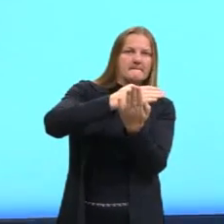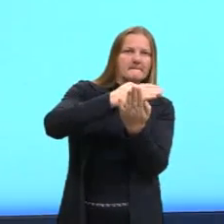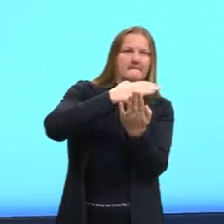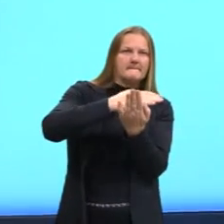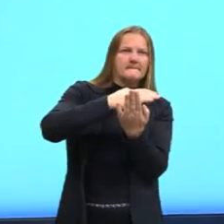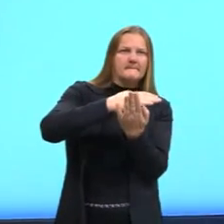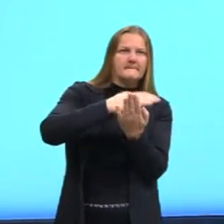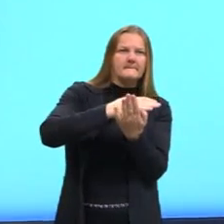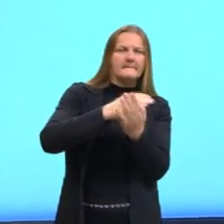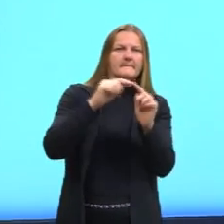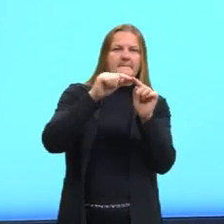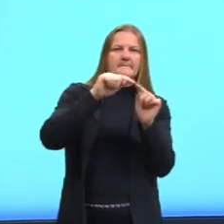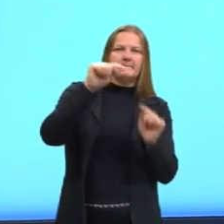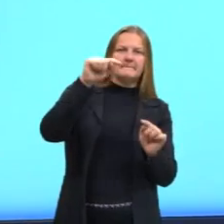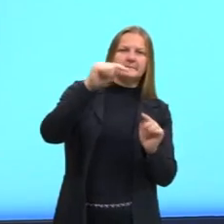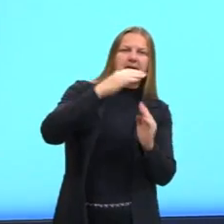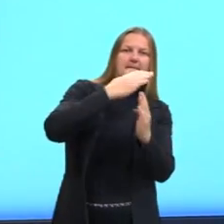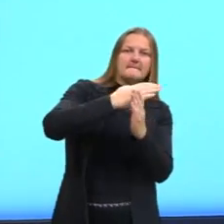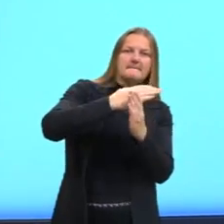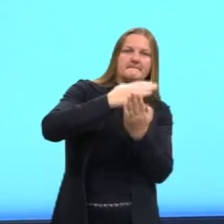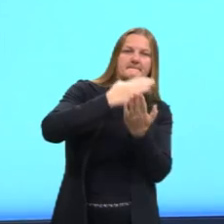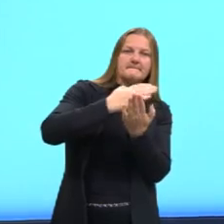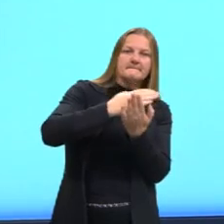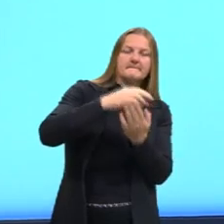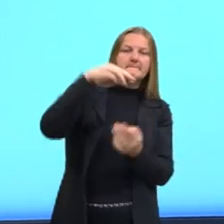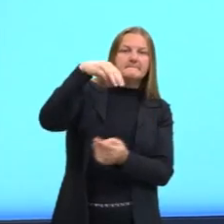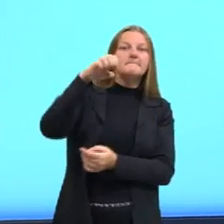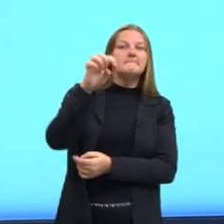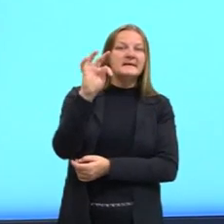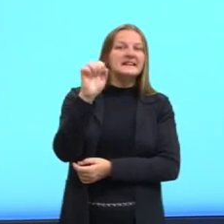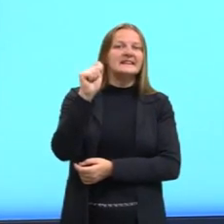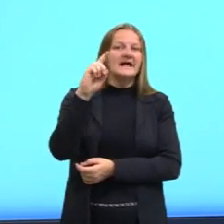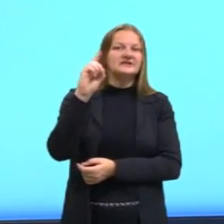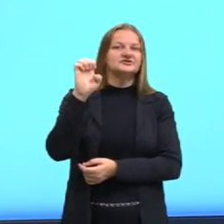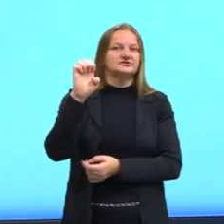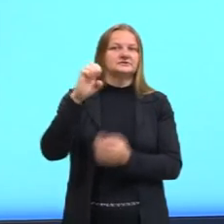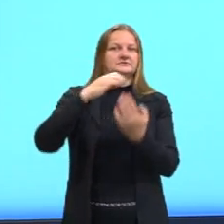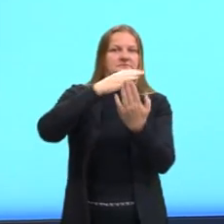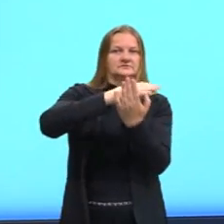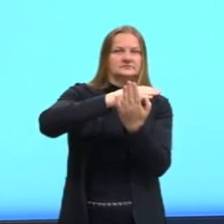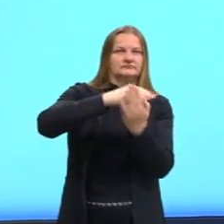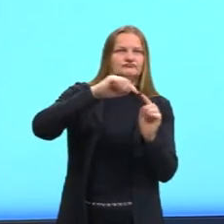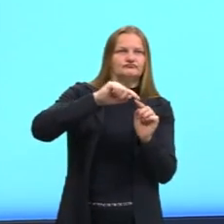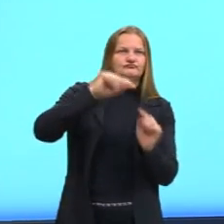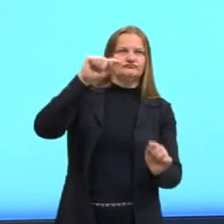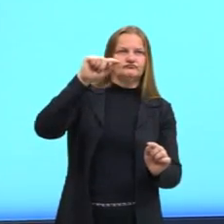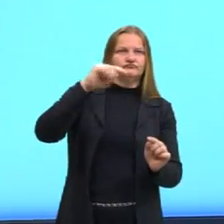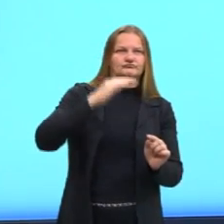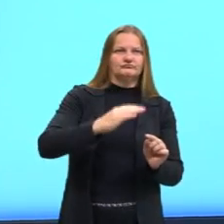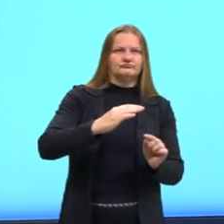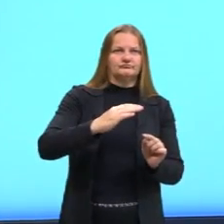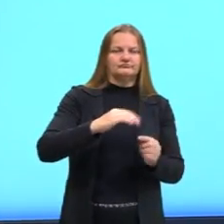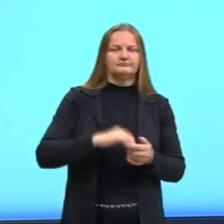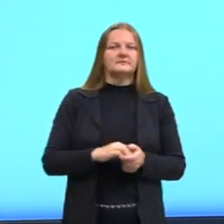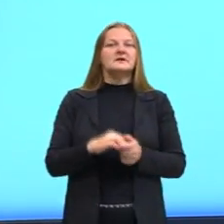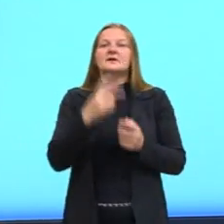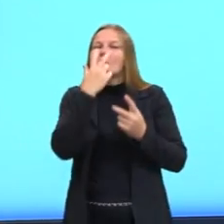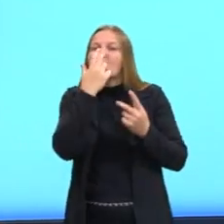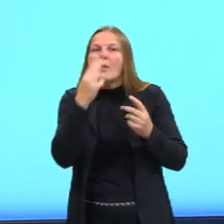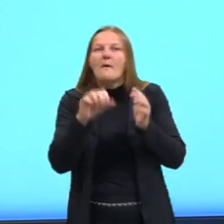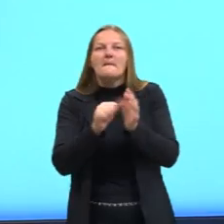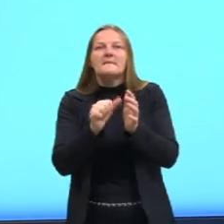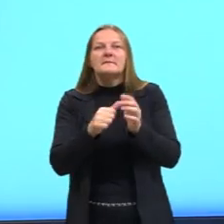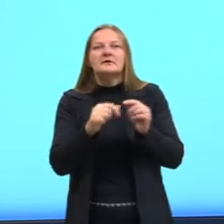como sendo, então, a metade dele igual ao primeiro desenho.